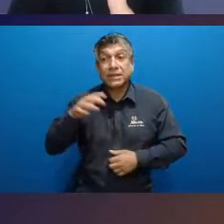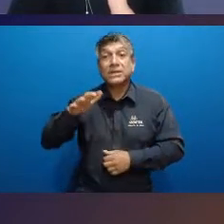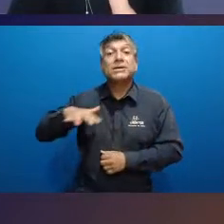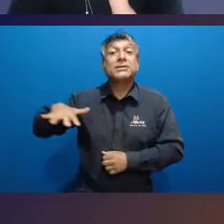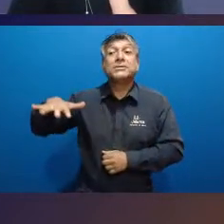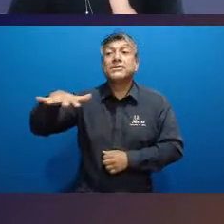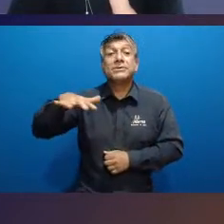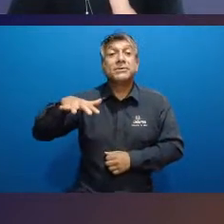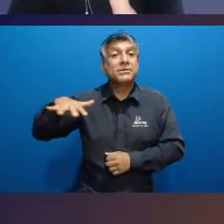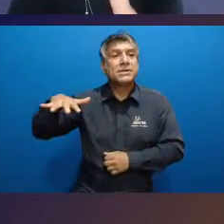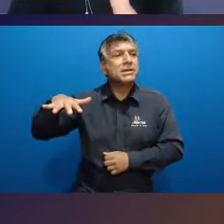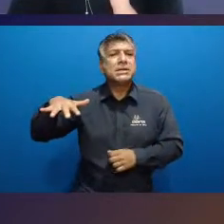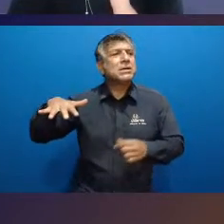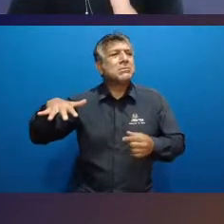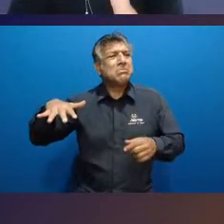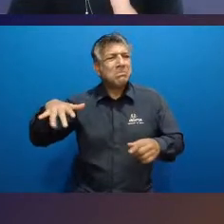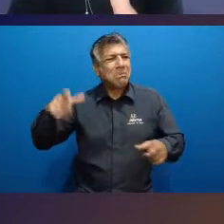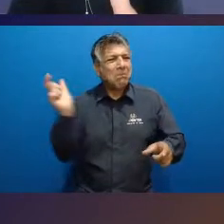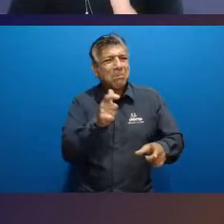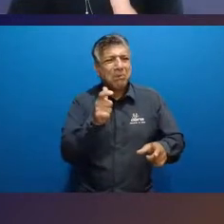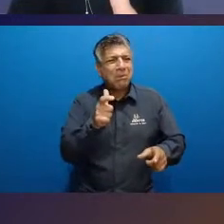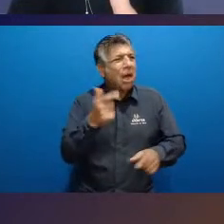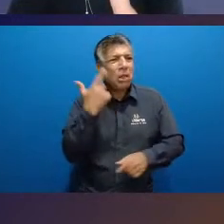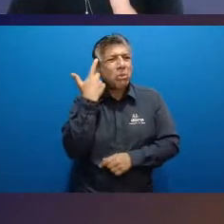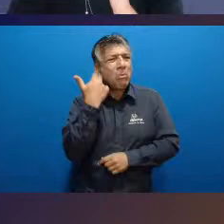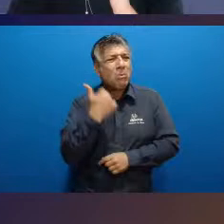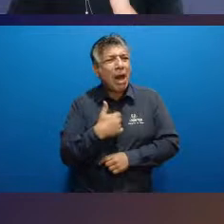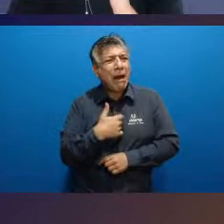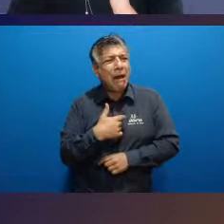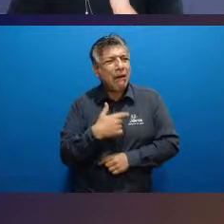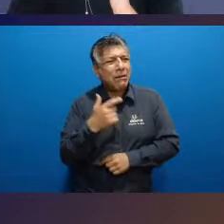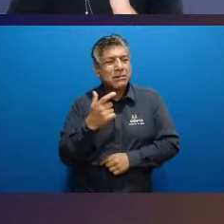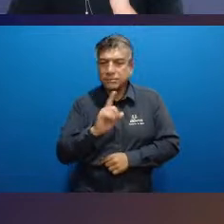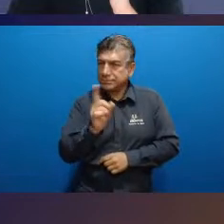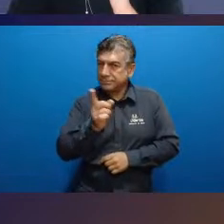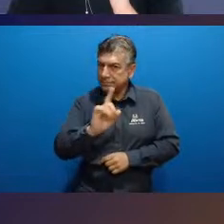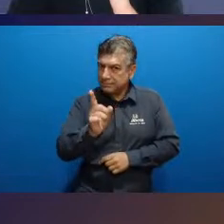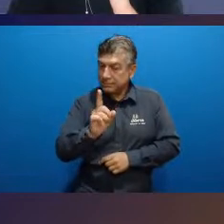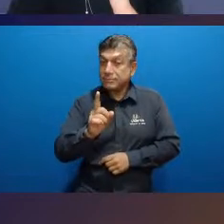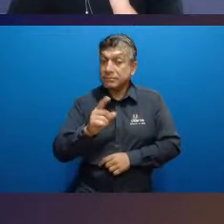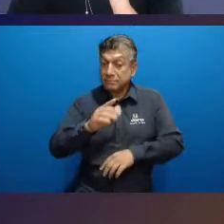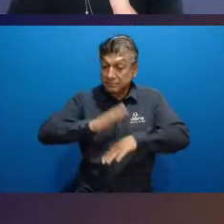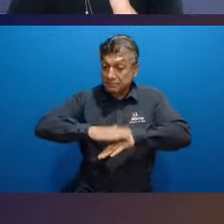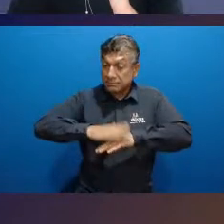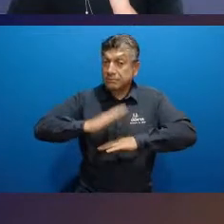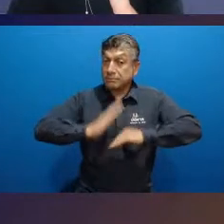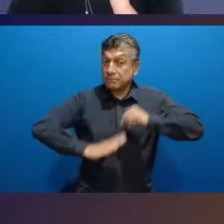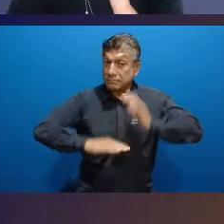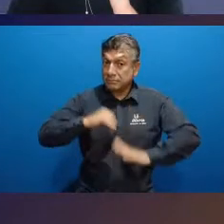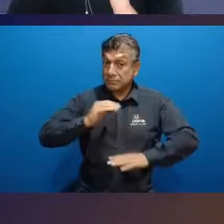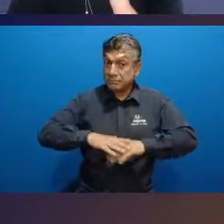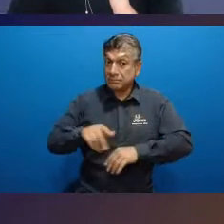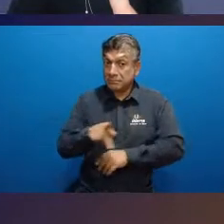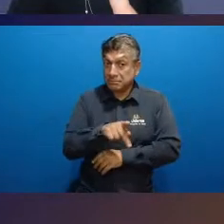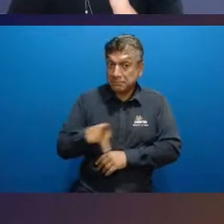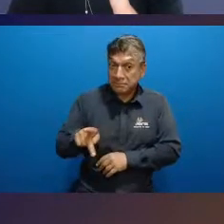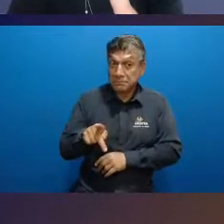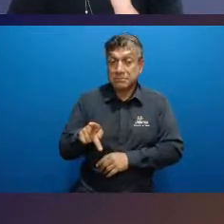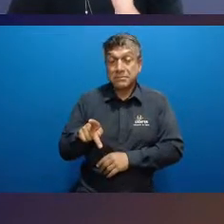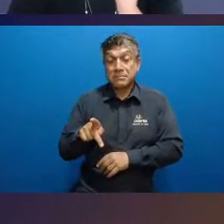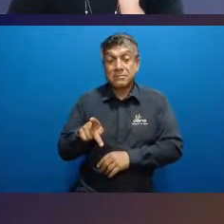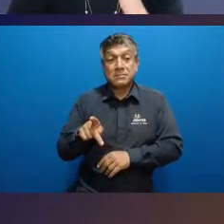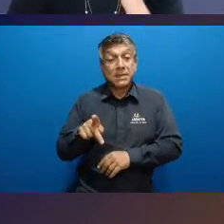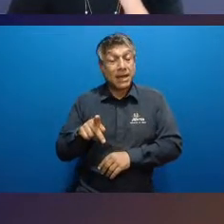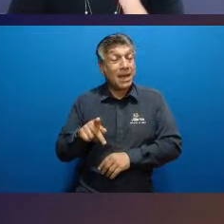essas violências marcam esses corpos. Então, a gente, enquanto educadoras e educadores físicos, é fundamental